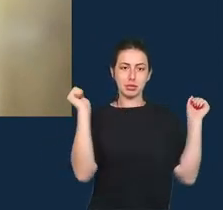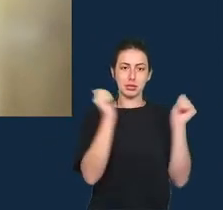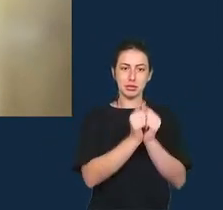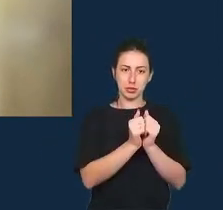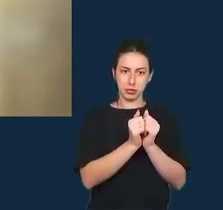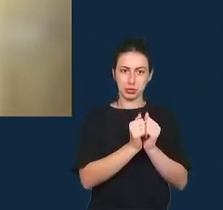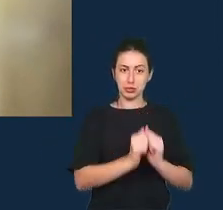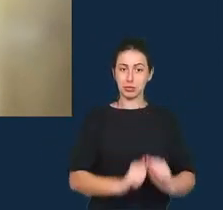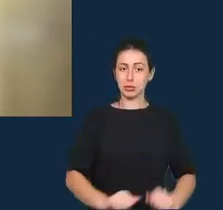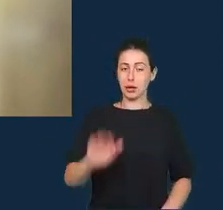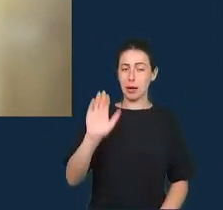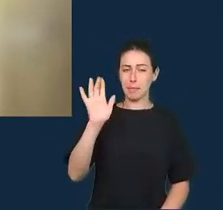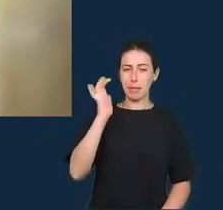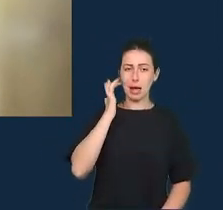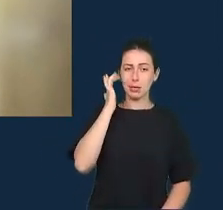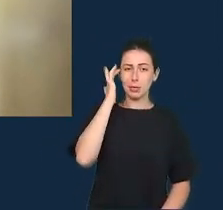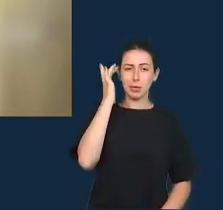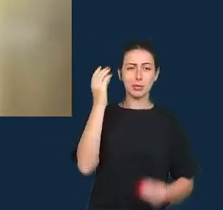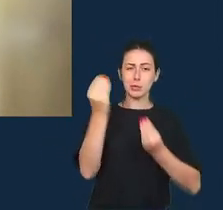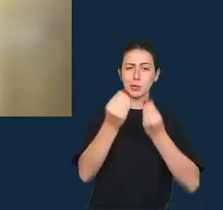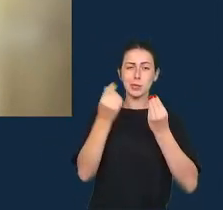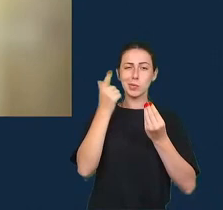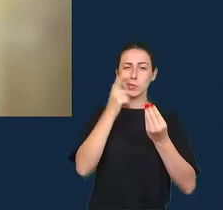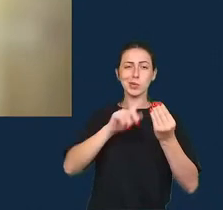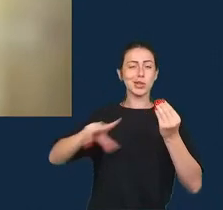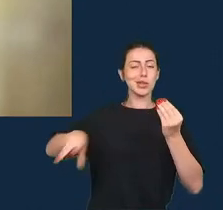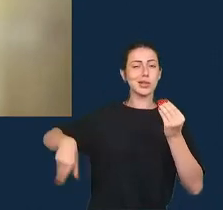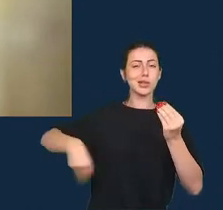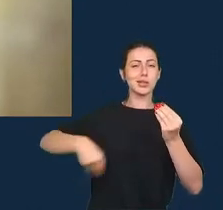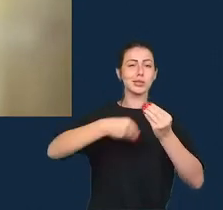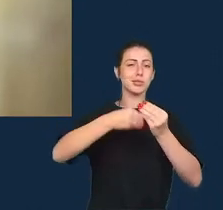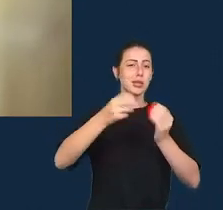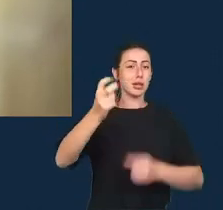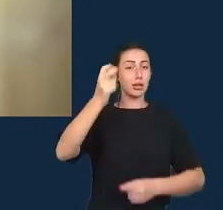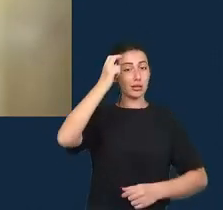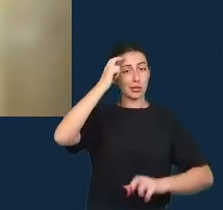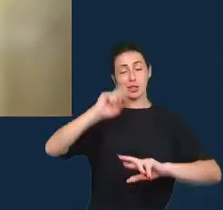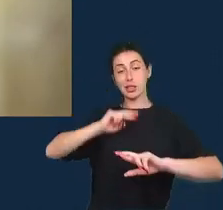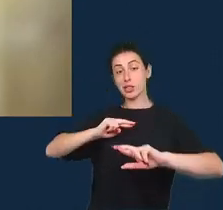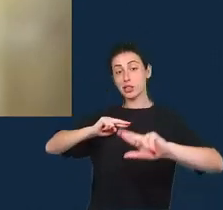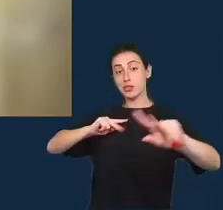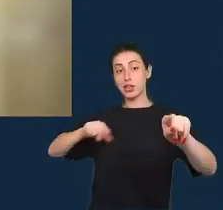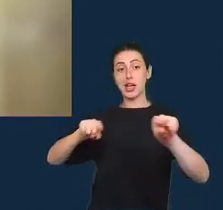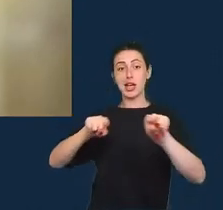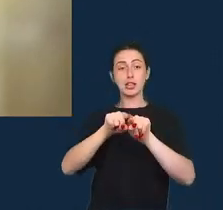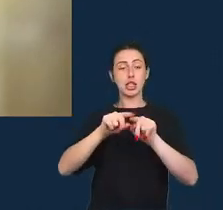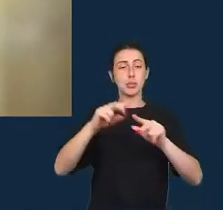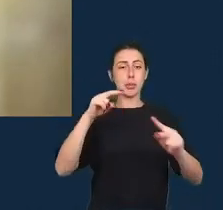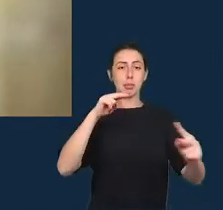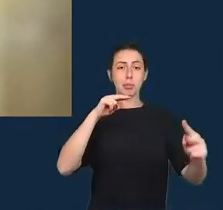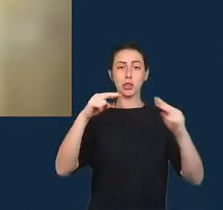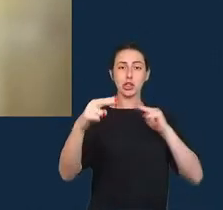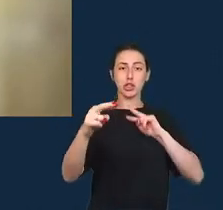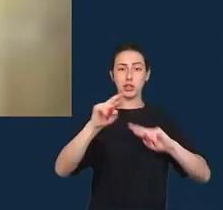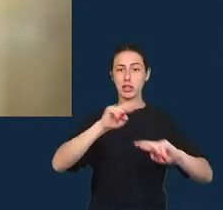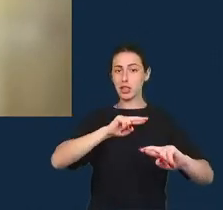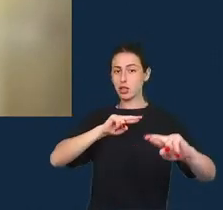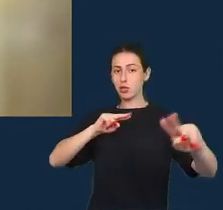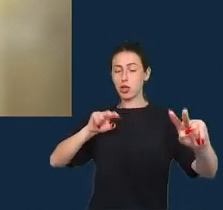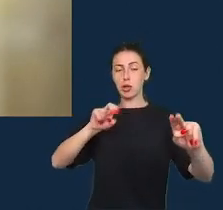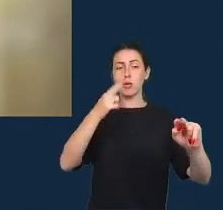como podemos contribuir com uma cultura diferente um tipo diferente de cultura ou de um sistema